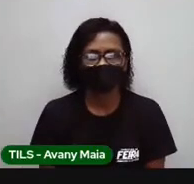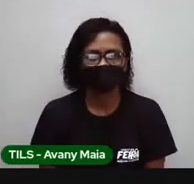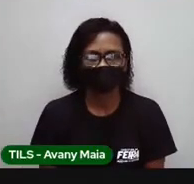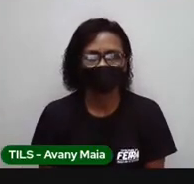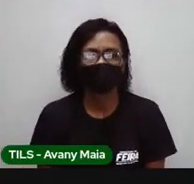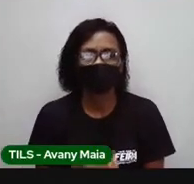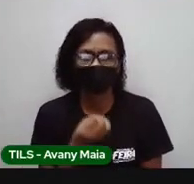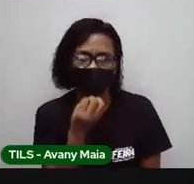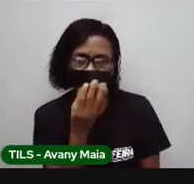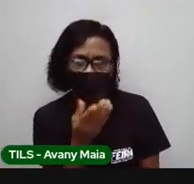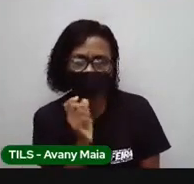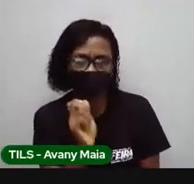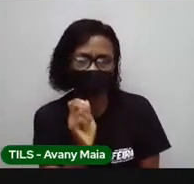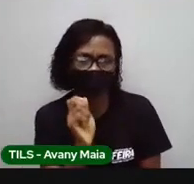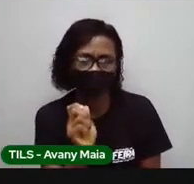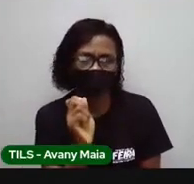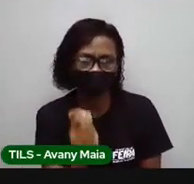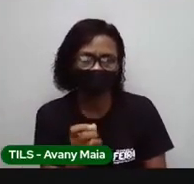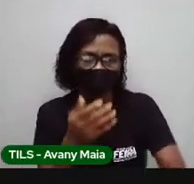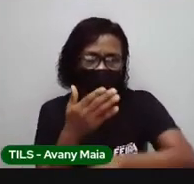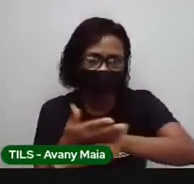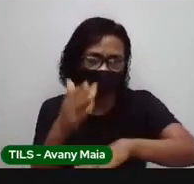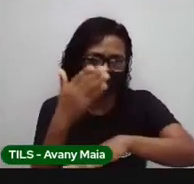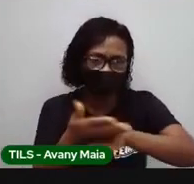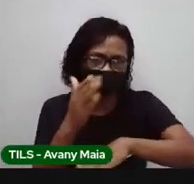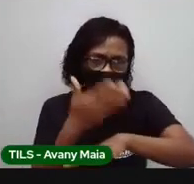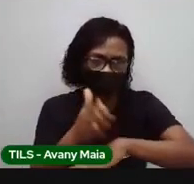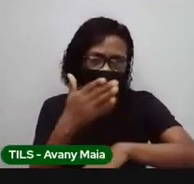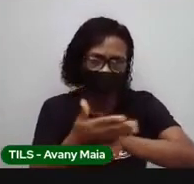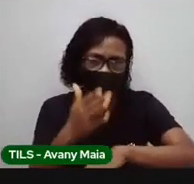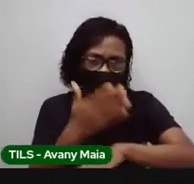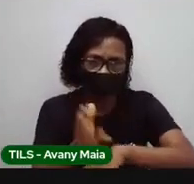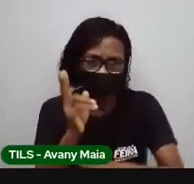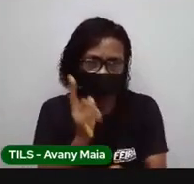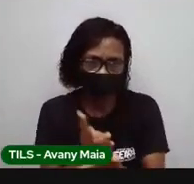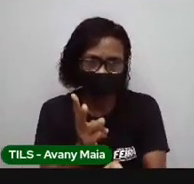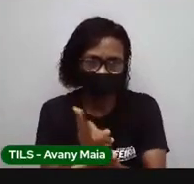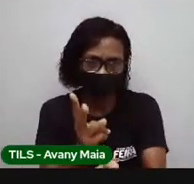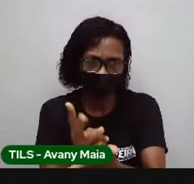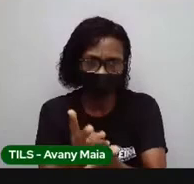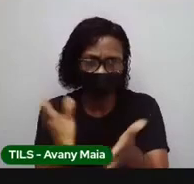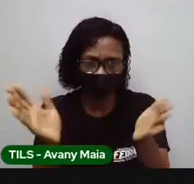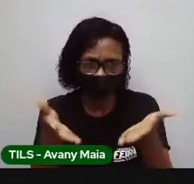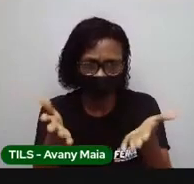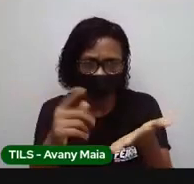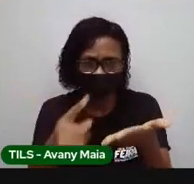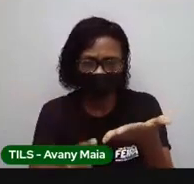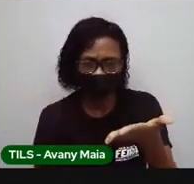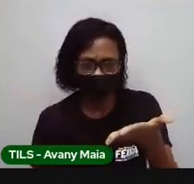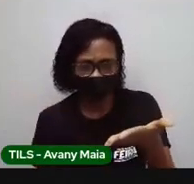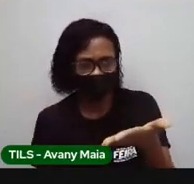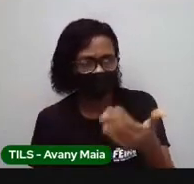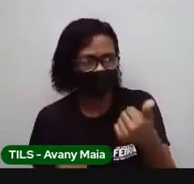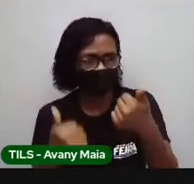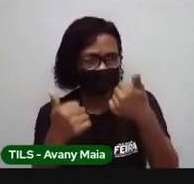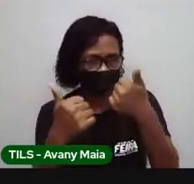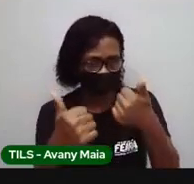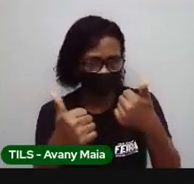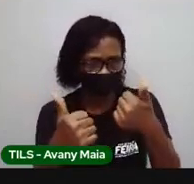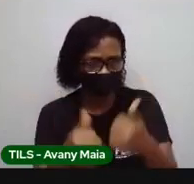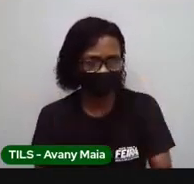bacana mesmo é você exercitar e fazer aí, agora, onde você estiver. Tá bom?